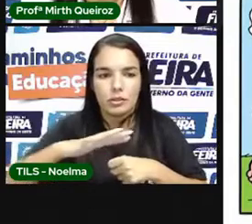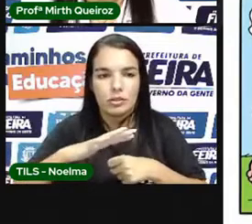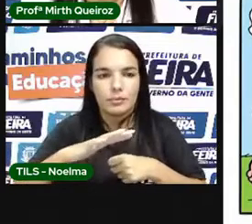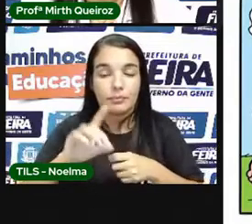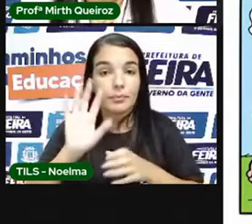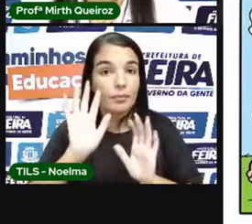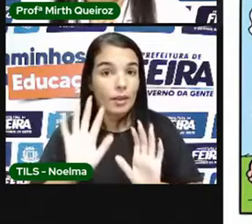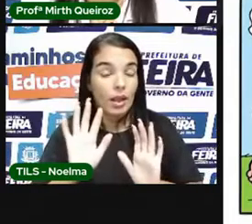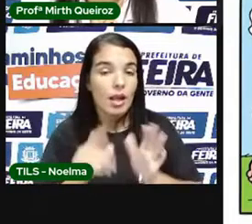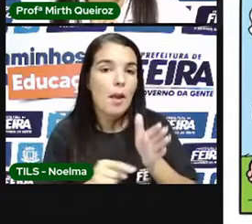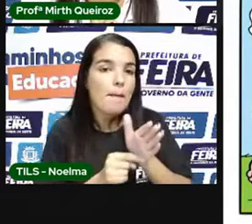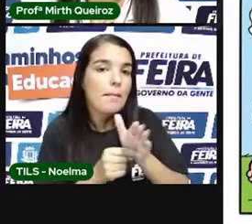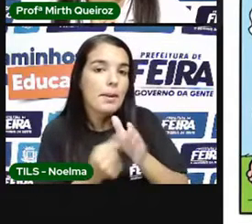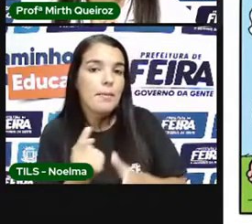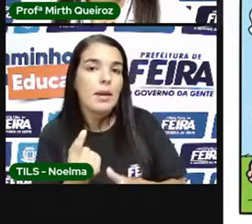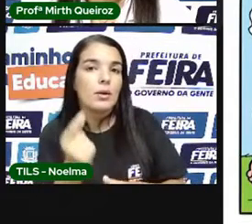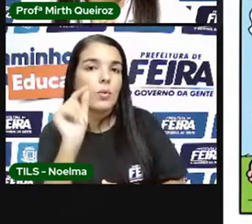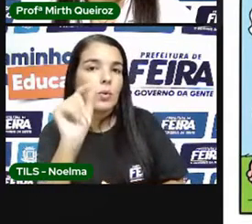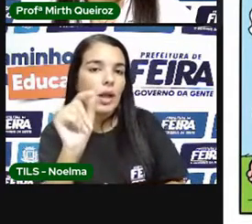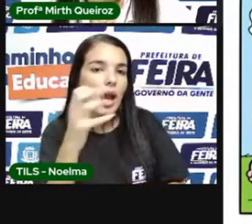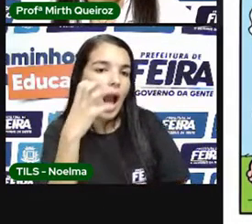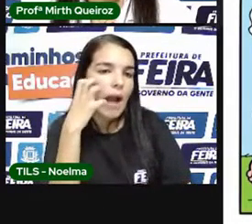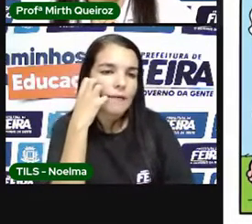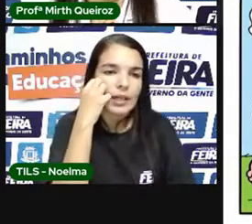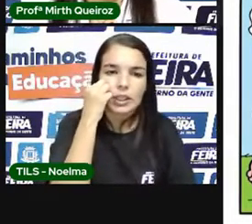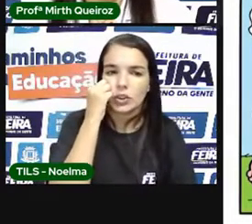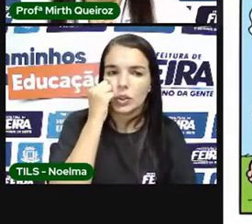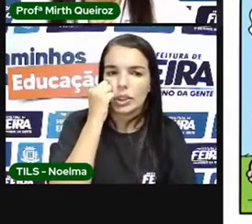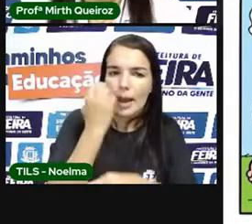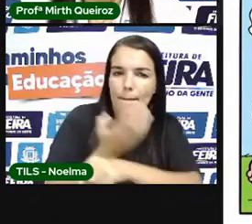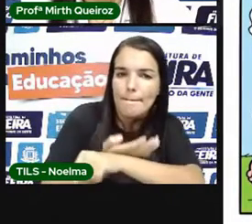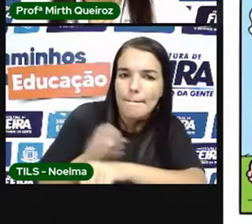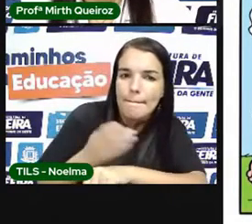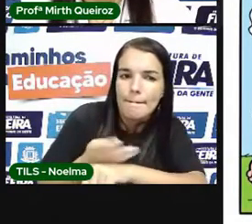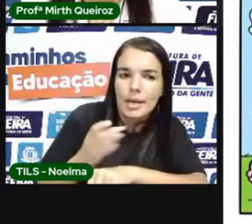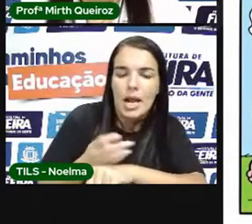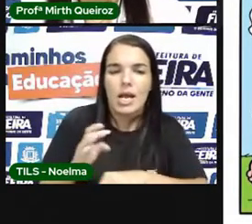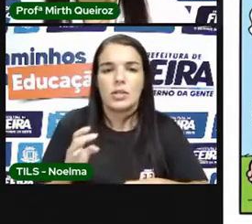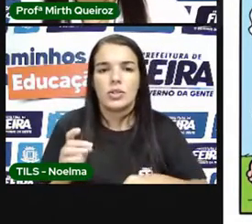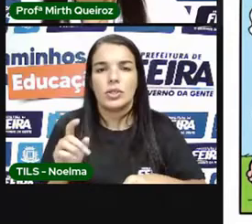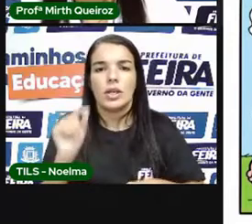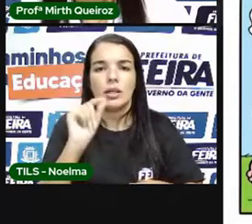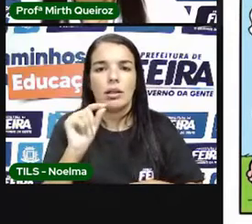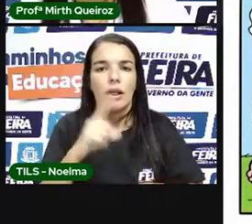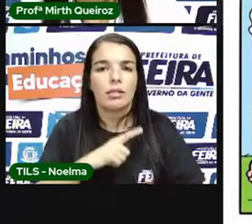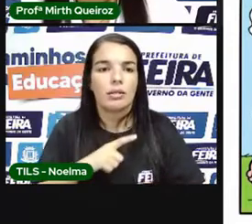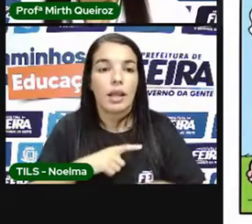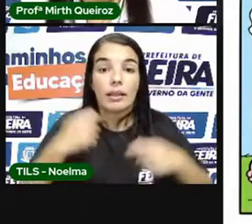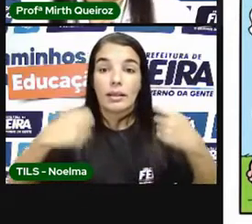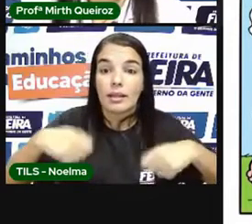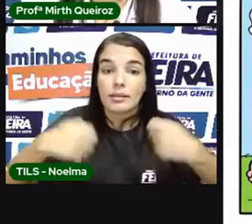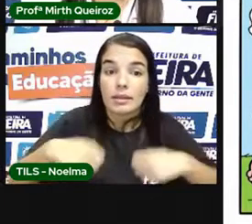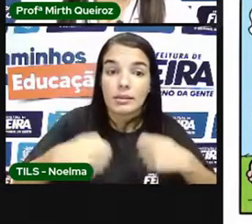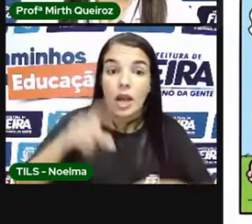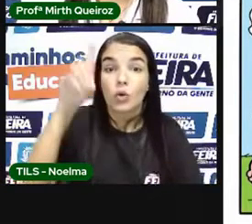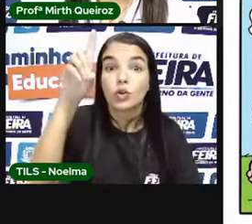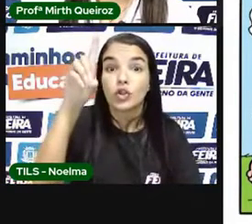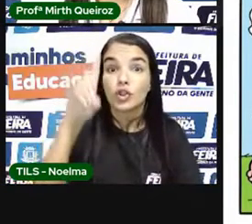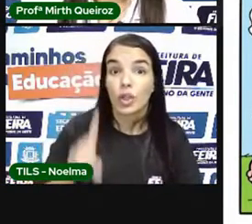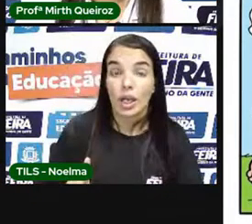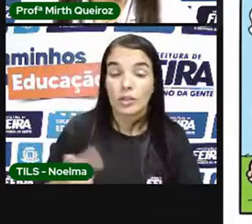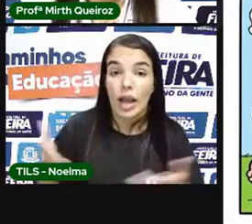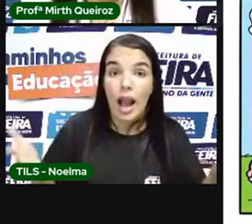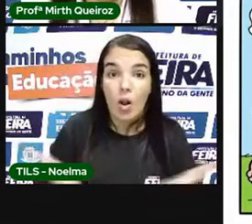Em conta As necessidades E os direitos Dessa geração E as necessidades E direitos Das próximas gerações Uma frase Que a gente